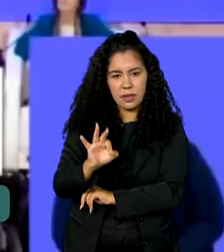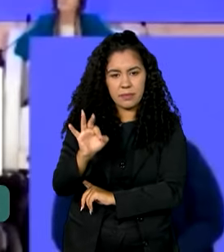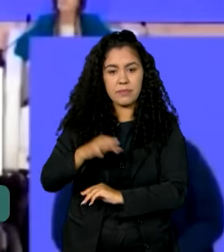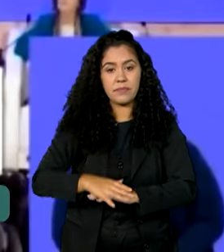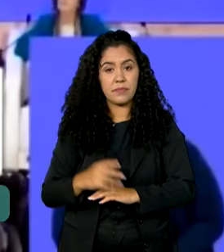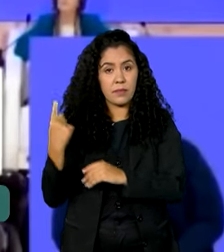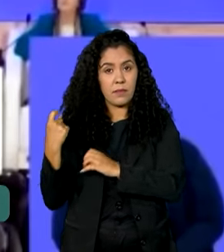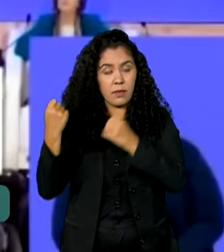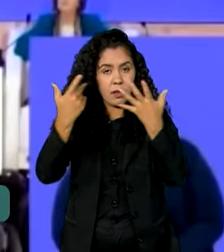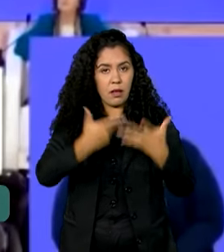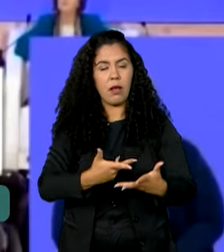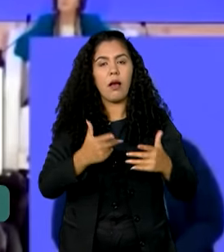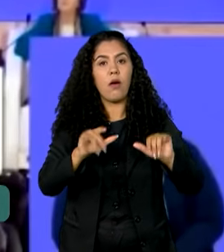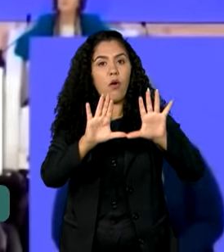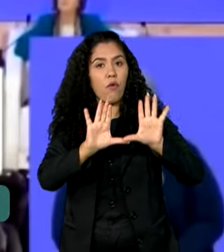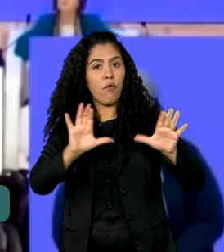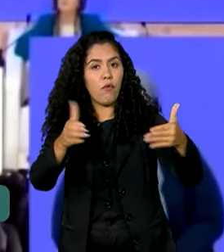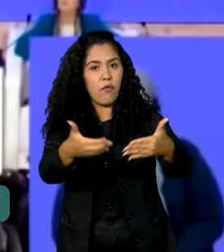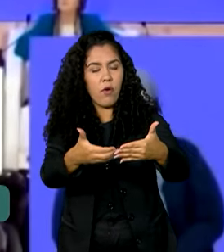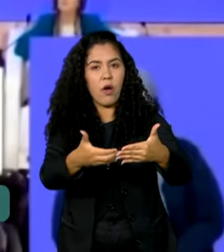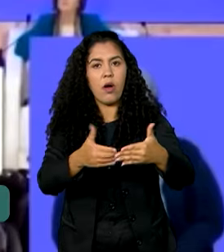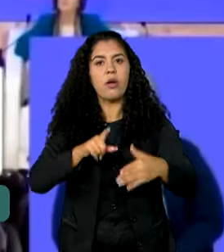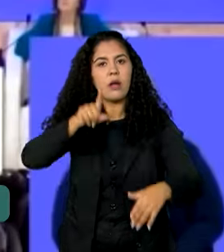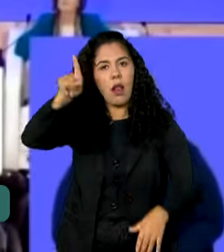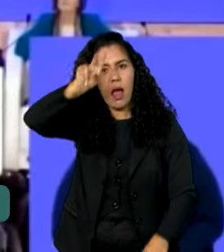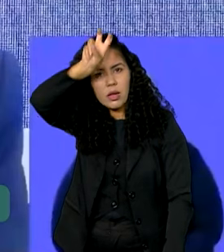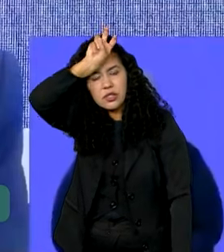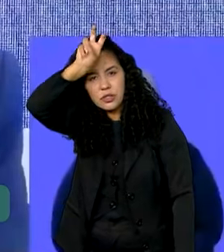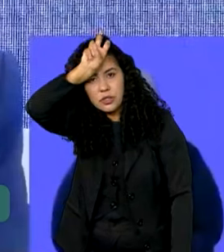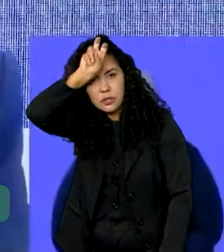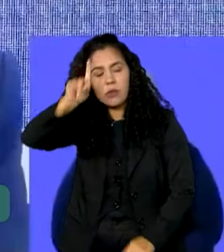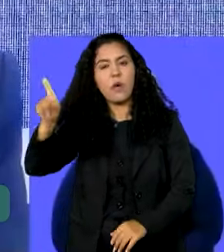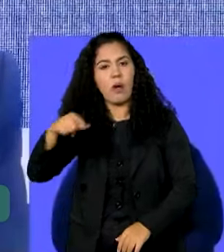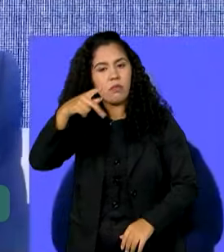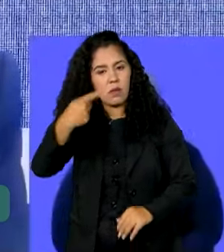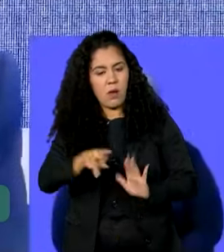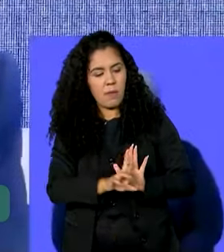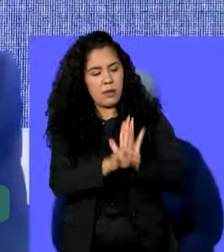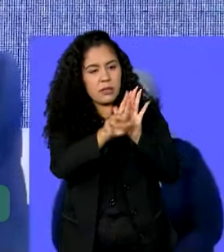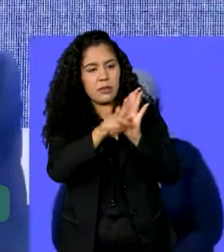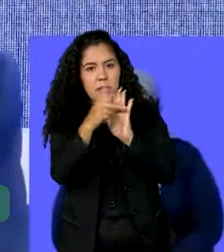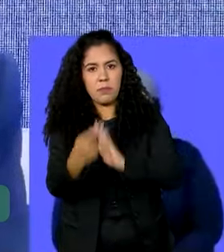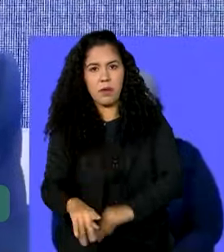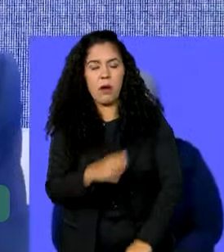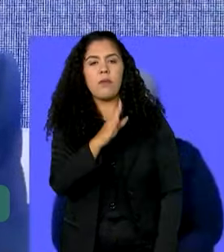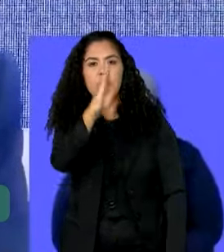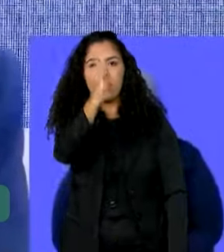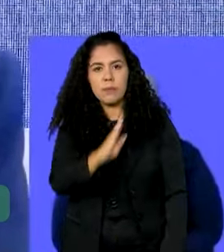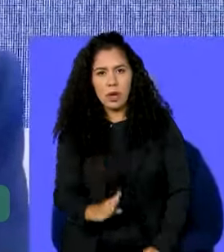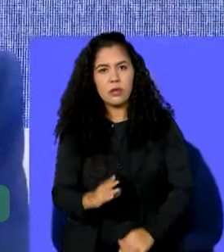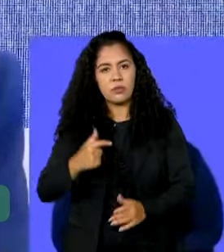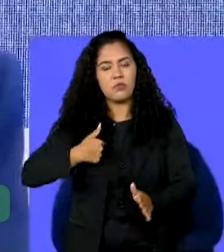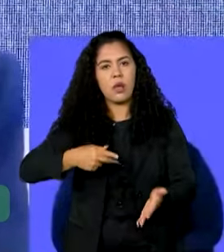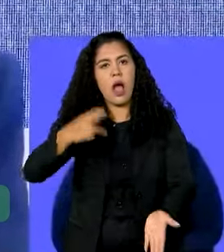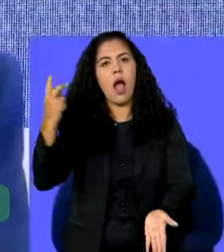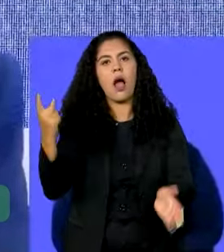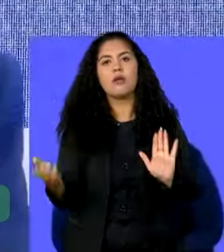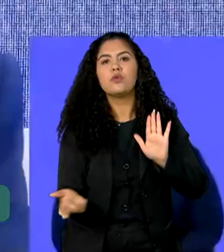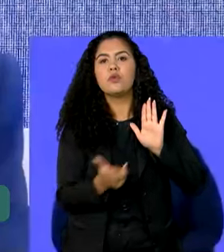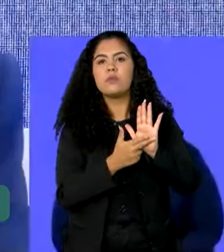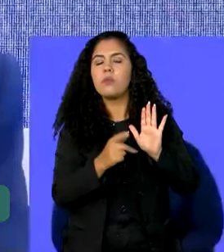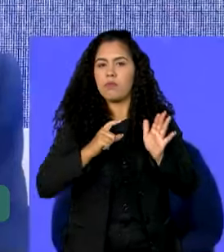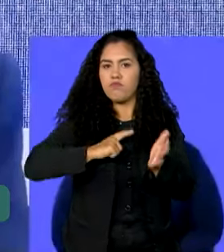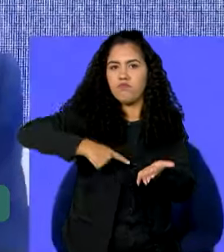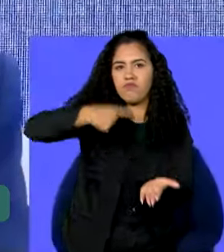Durante o Fórum Urbano Mundial, em Cairo, no Egito, o governo brasileiro assumiu o compromisso de urbanização das favelas e